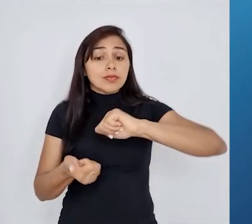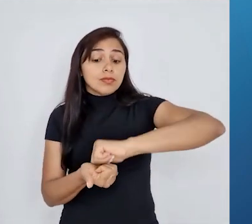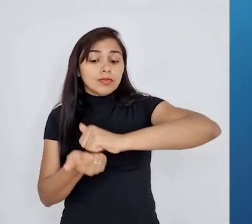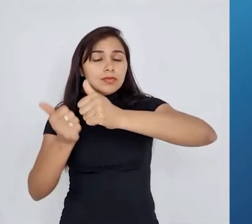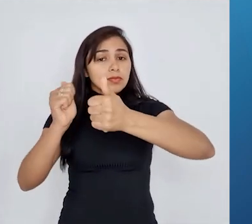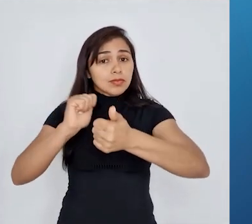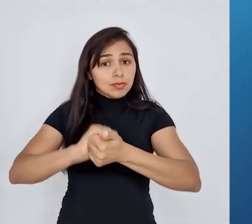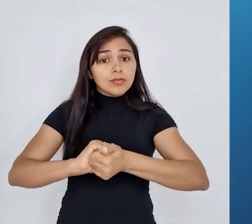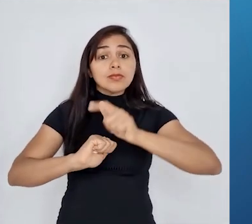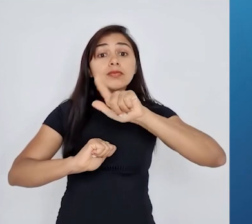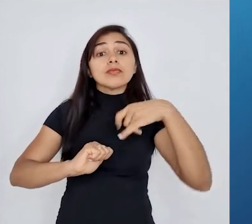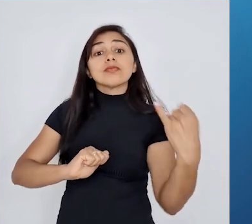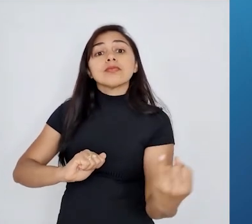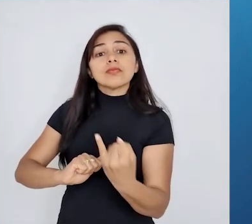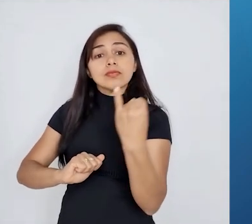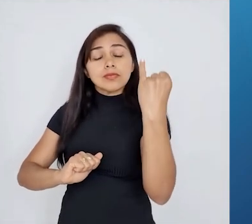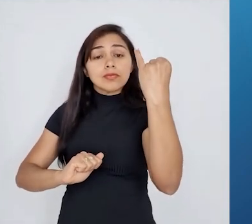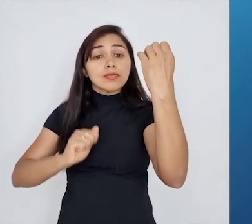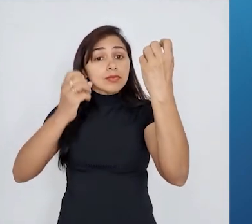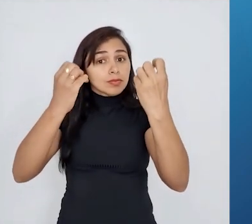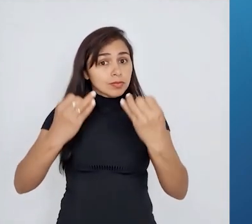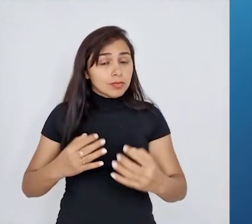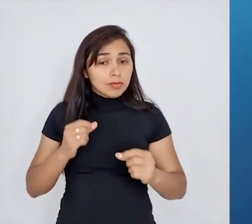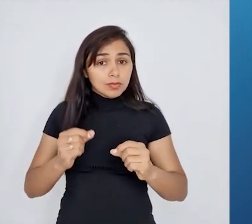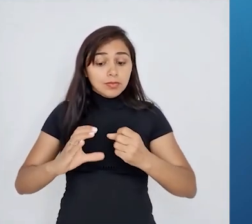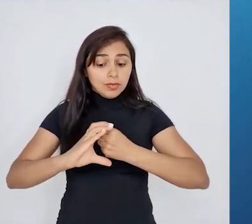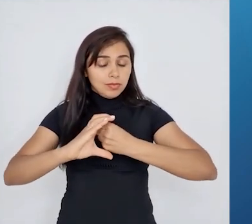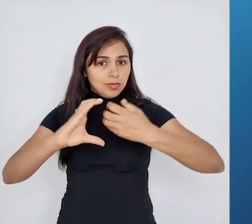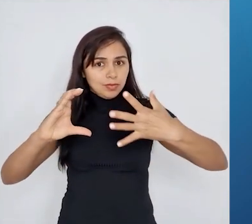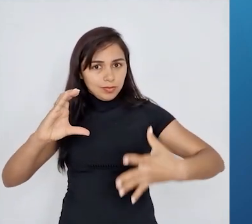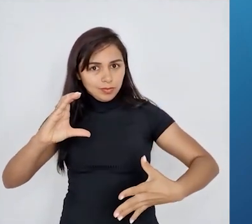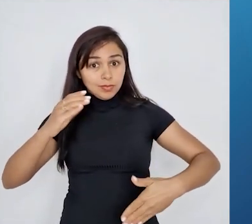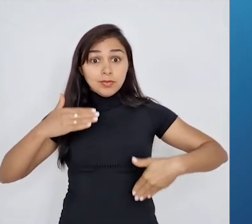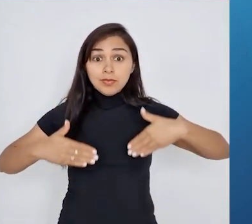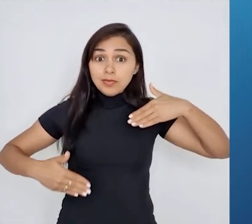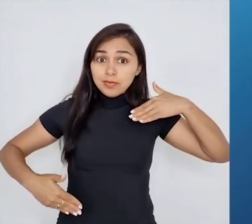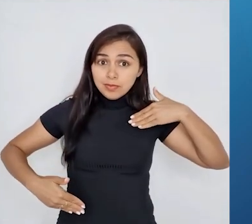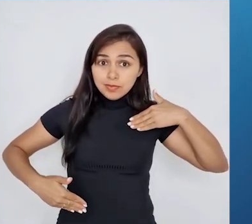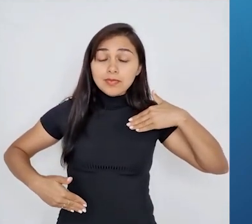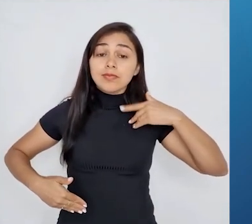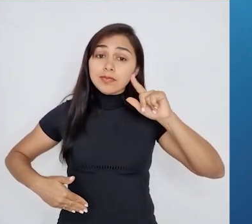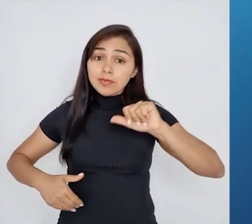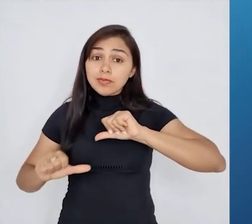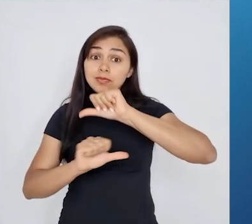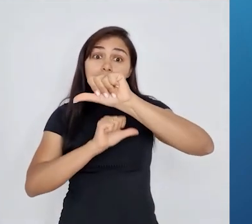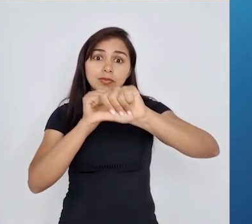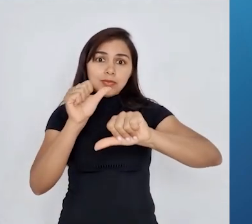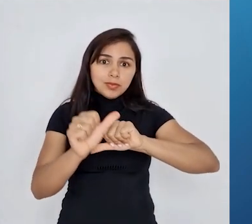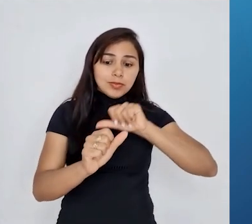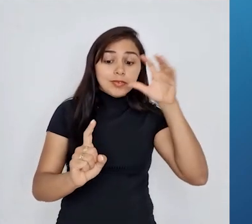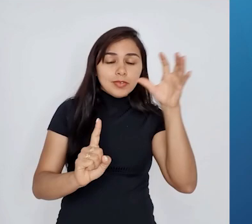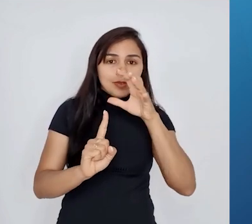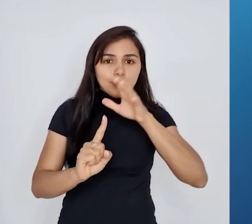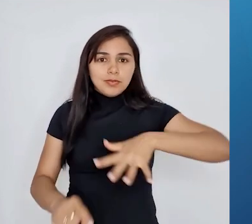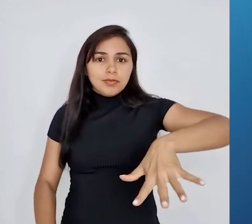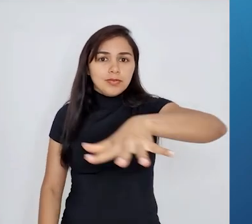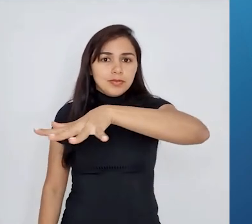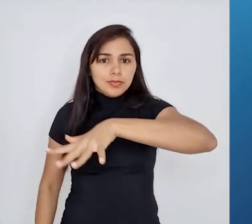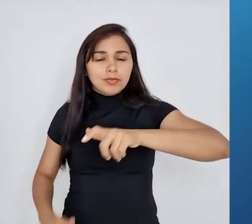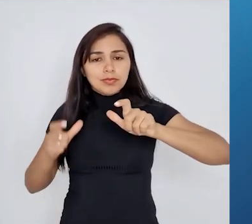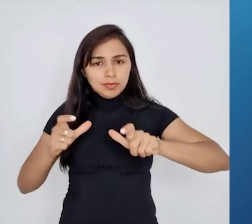adaptação, explicando como as características dos organismos são moldadas por pressões seletivas do